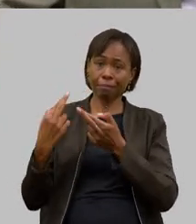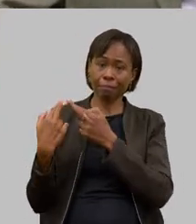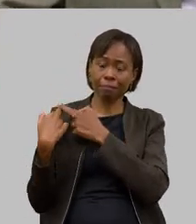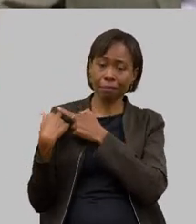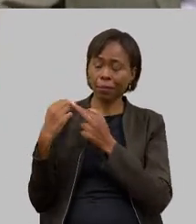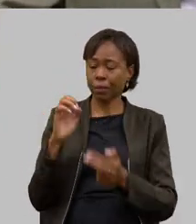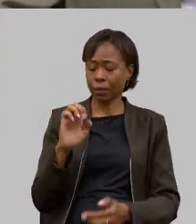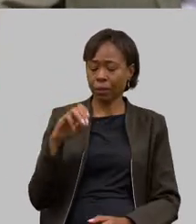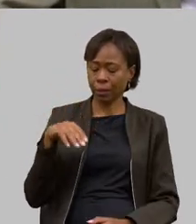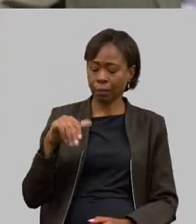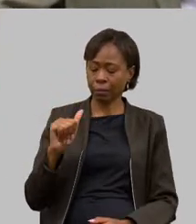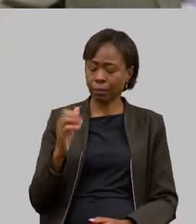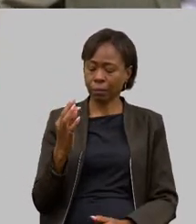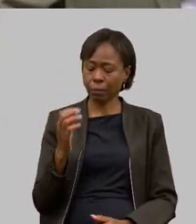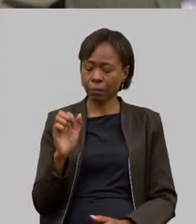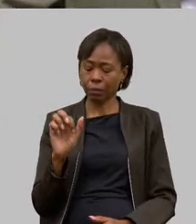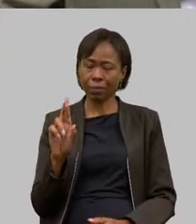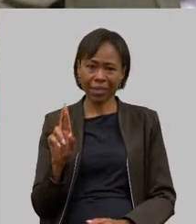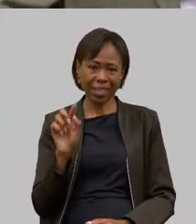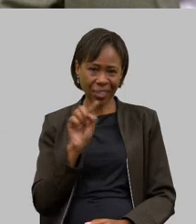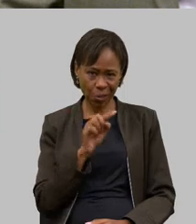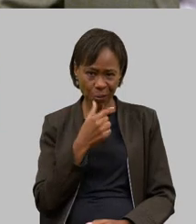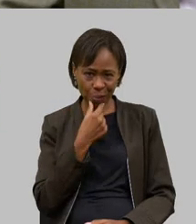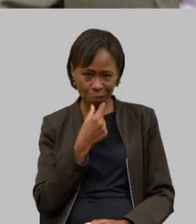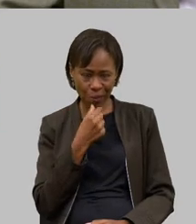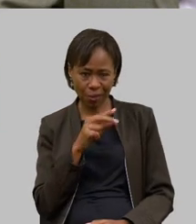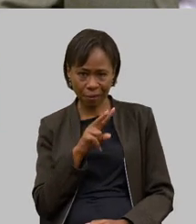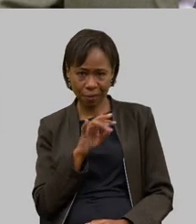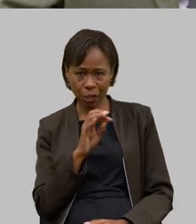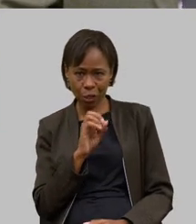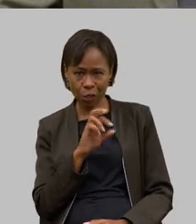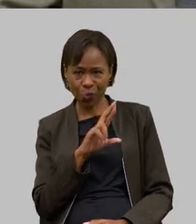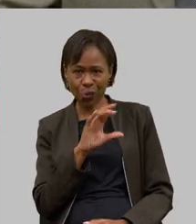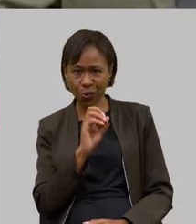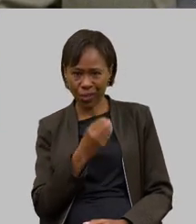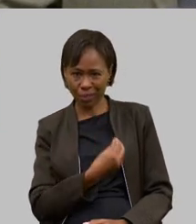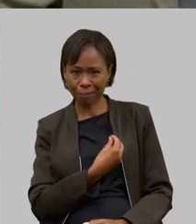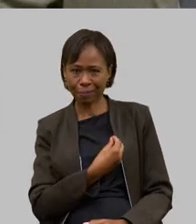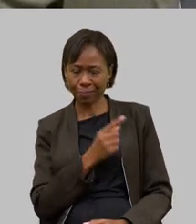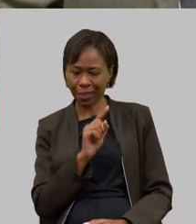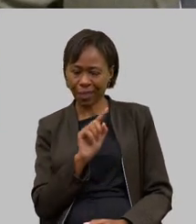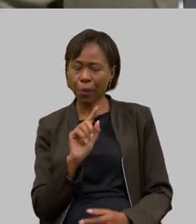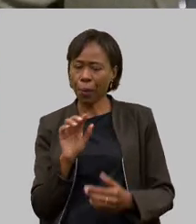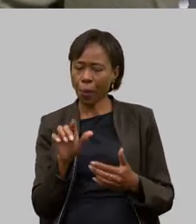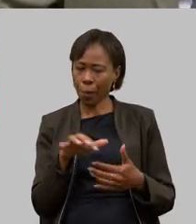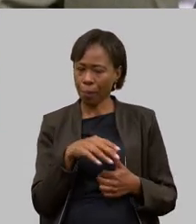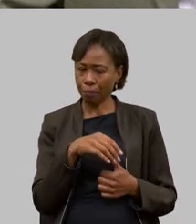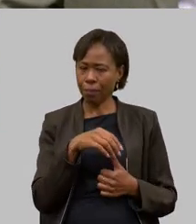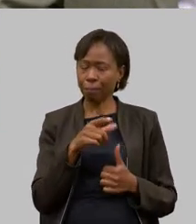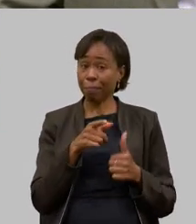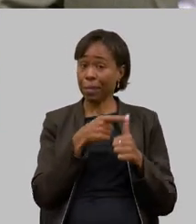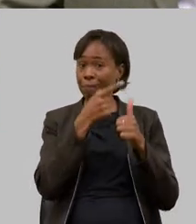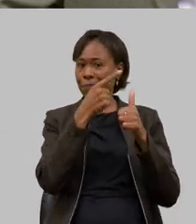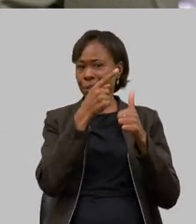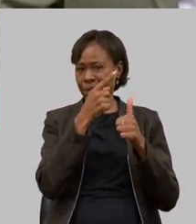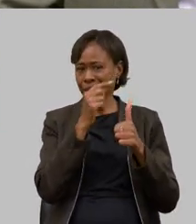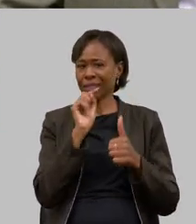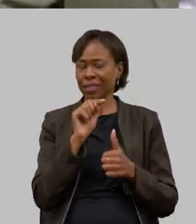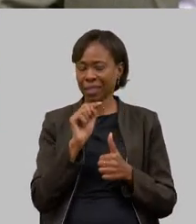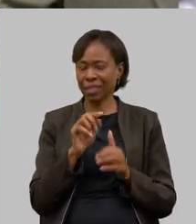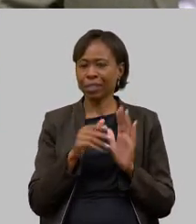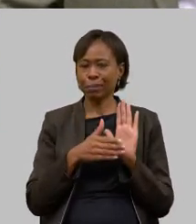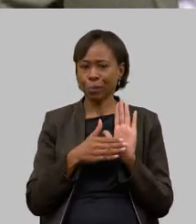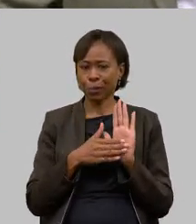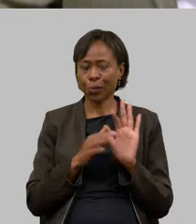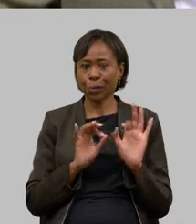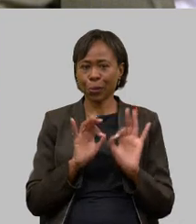EMATER está até aqui o Vitório que é um dos precursores aí dessa dessa desse programa